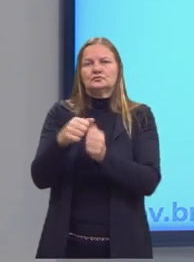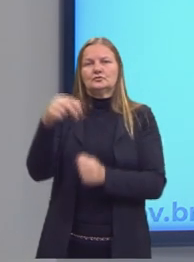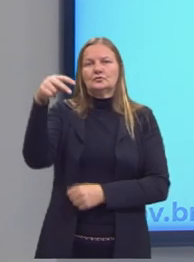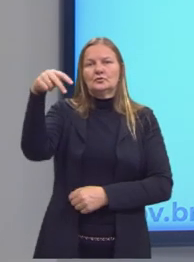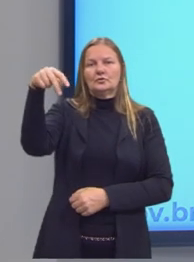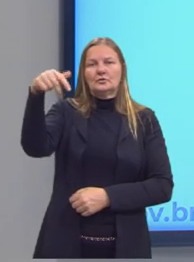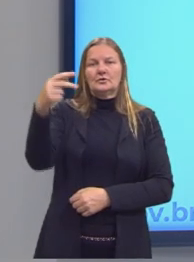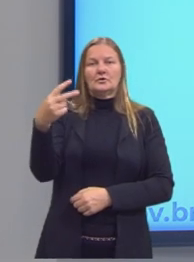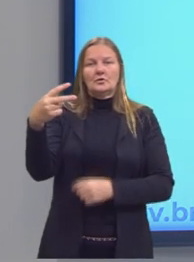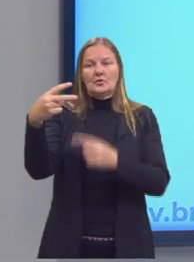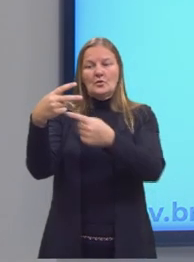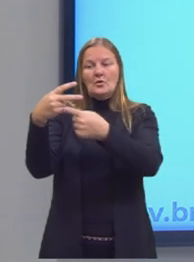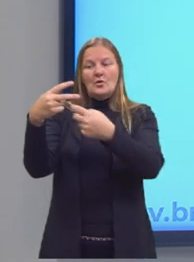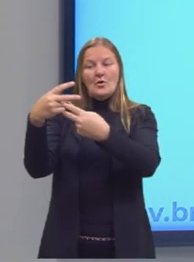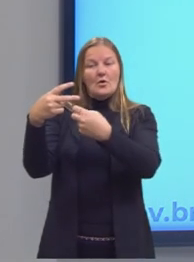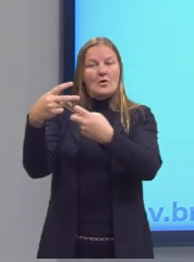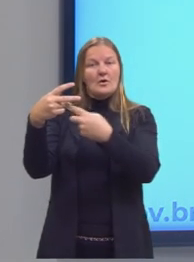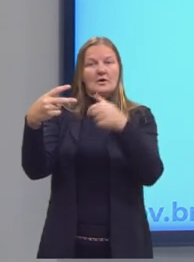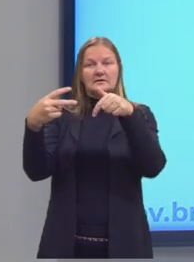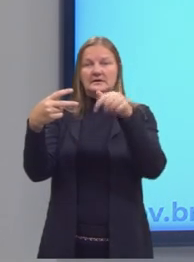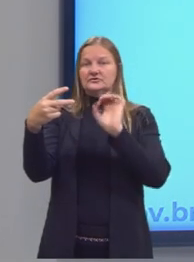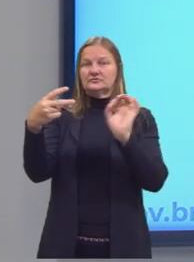tracinho que representa a igualdade.